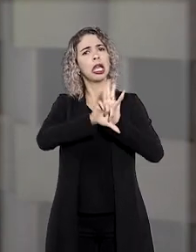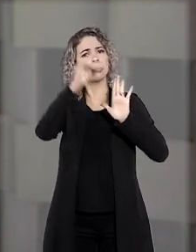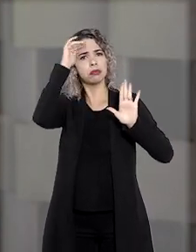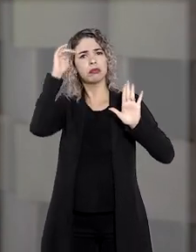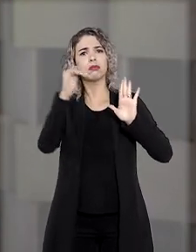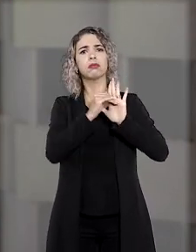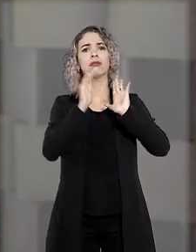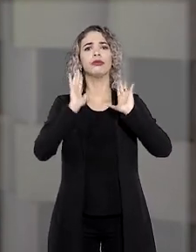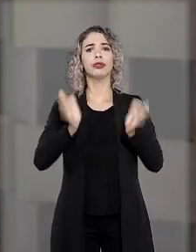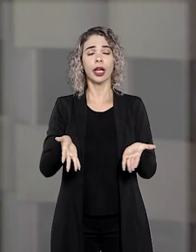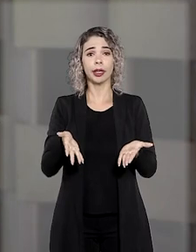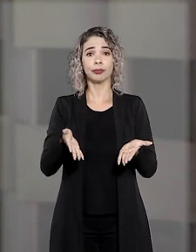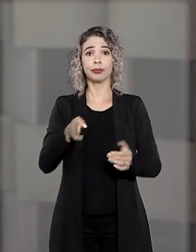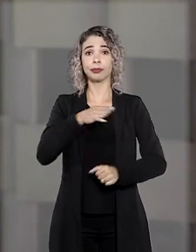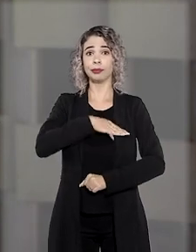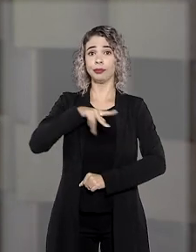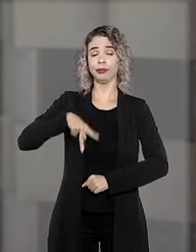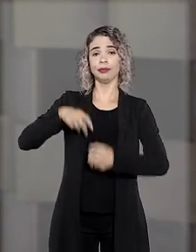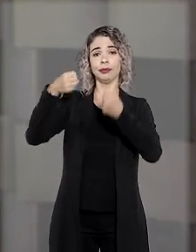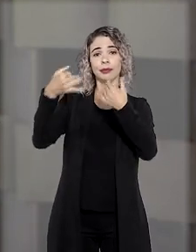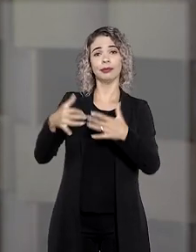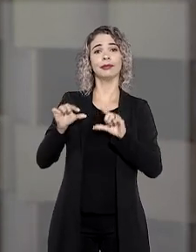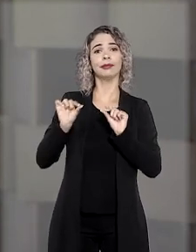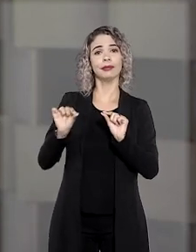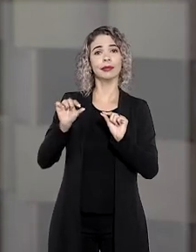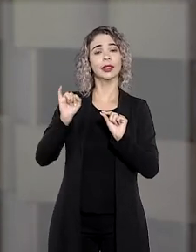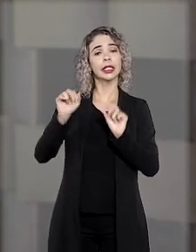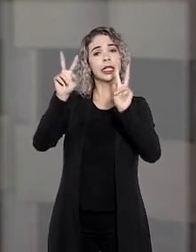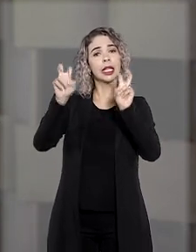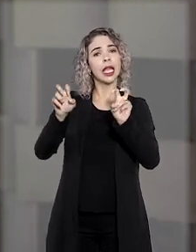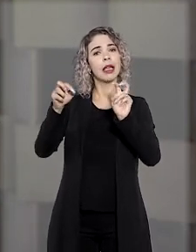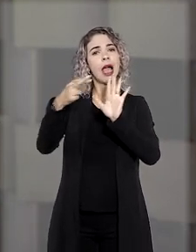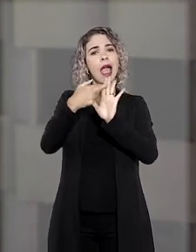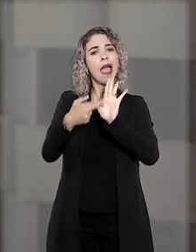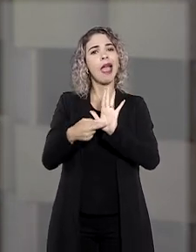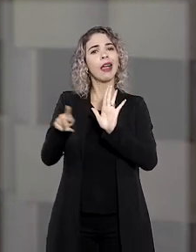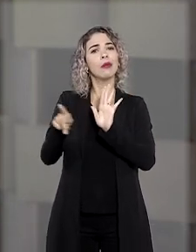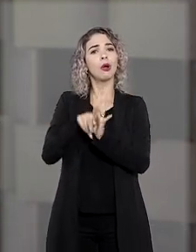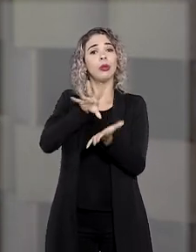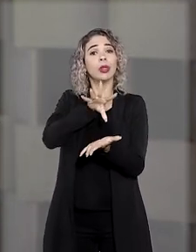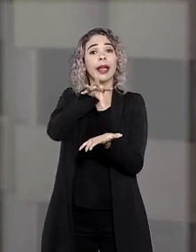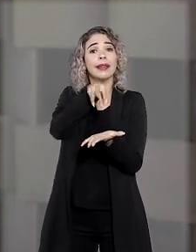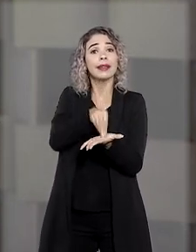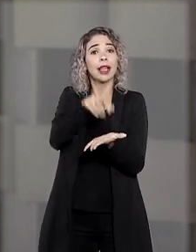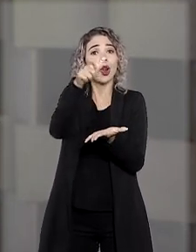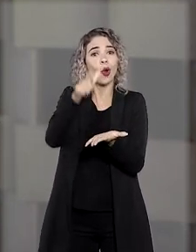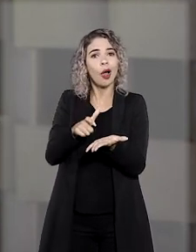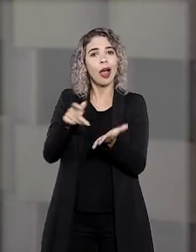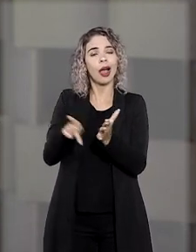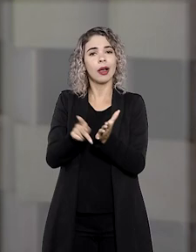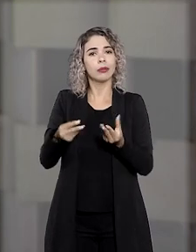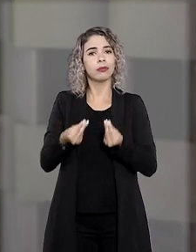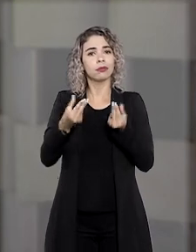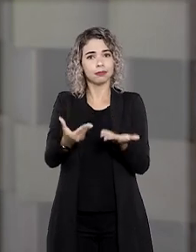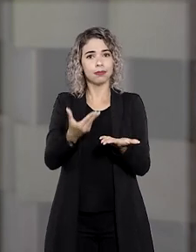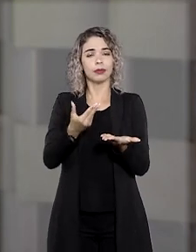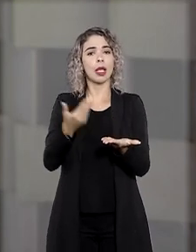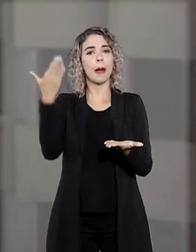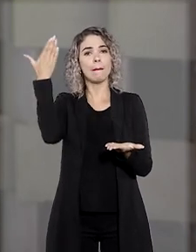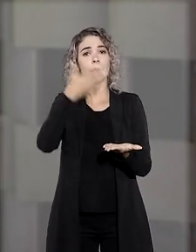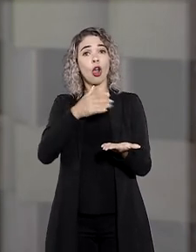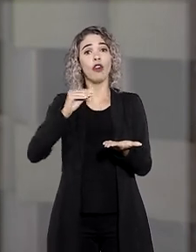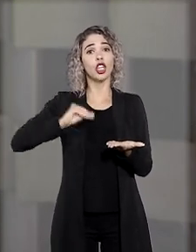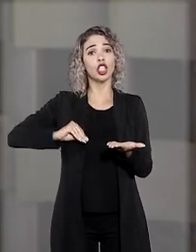reconhecida na legislação. O MPF esclareceu que a questão diz respeito à regra da Receita Federal condicionante do benefício